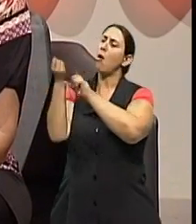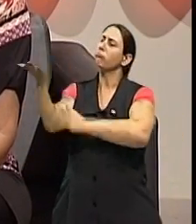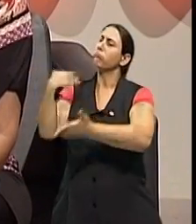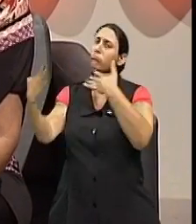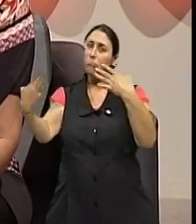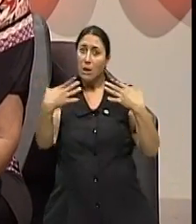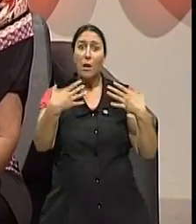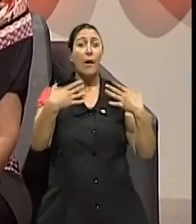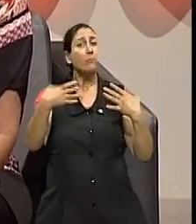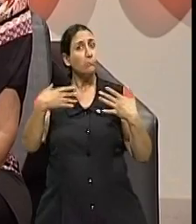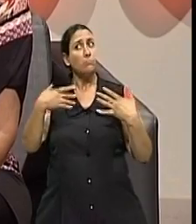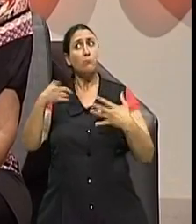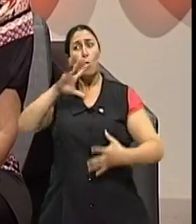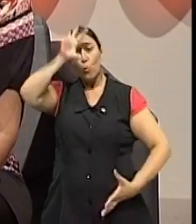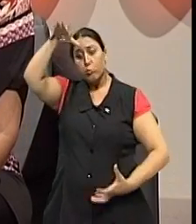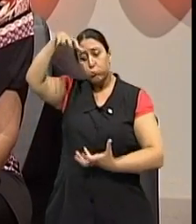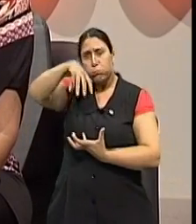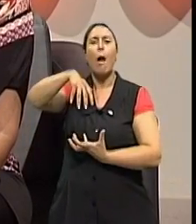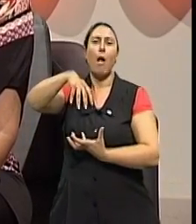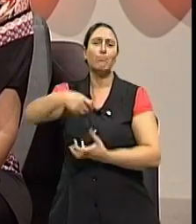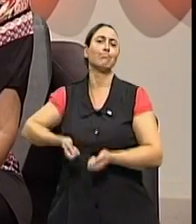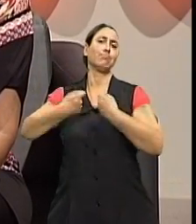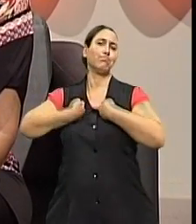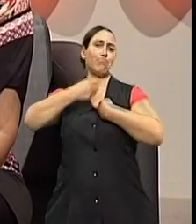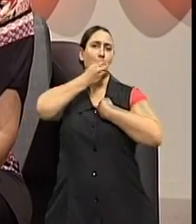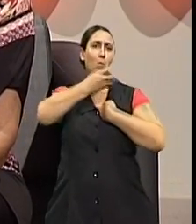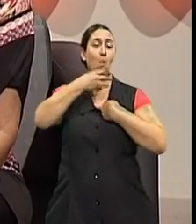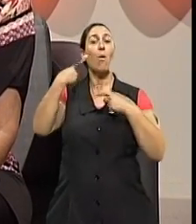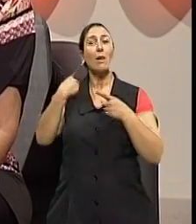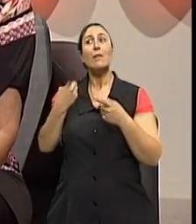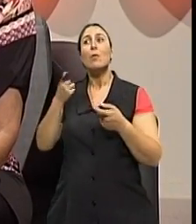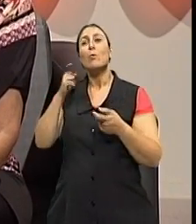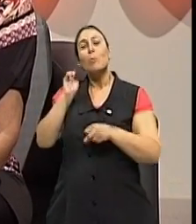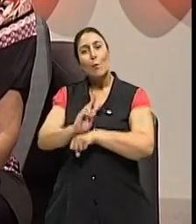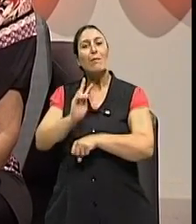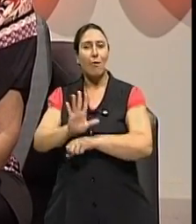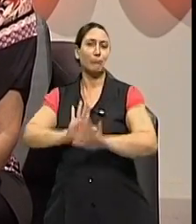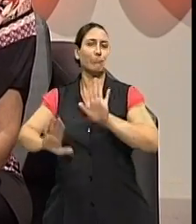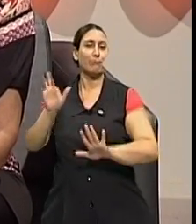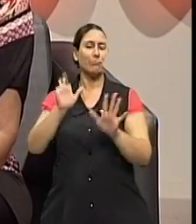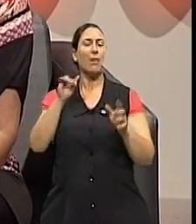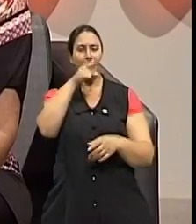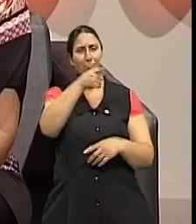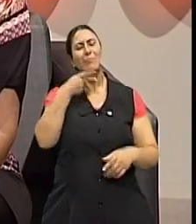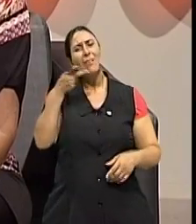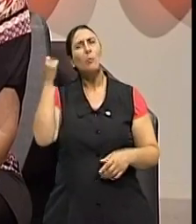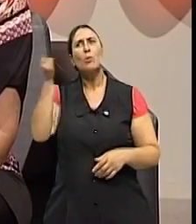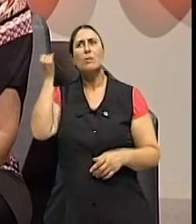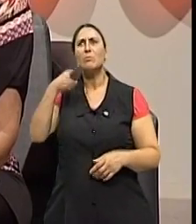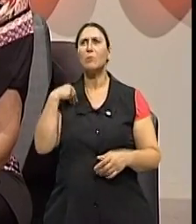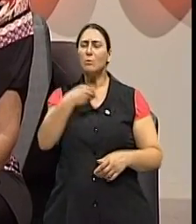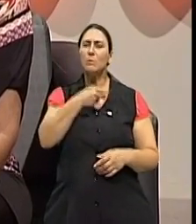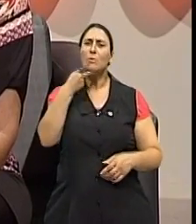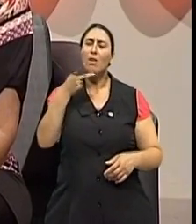do que a gente também ingere, do que a gente dá de alimento para esse organismo, né? E a gente vê, e o senhor coloca uma situação, assim,